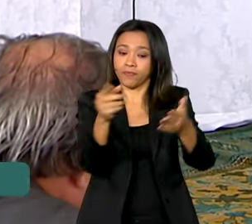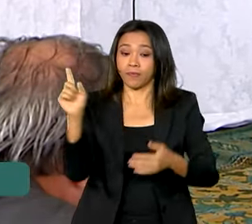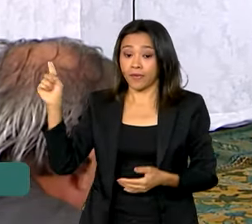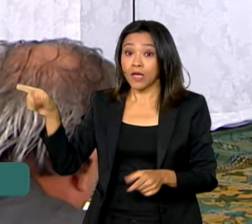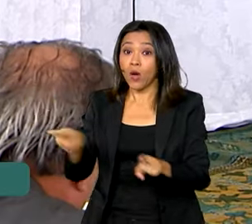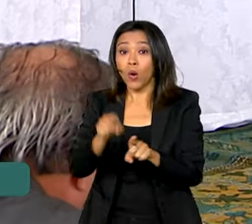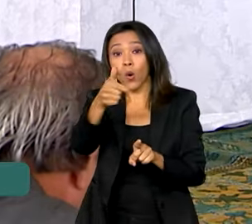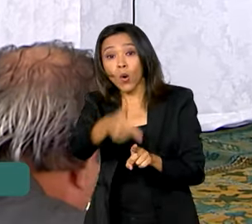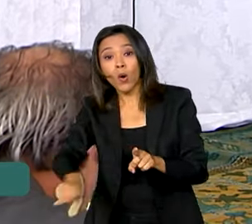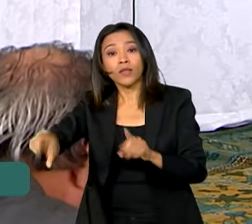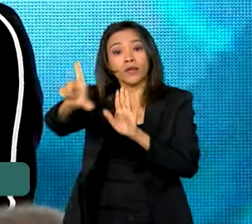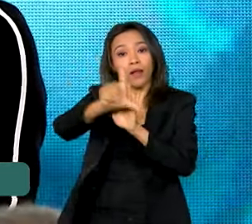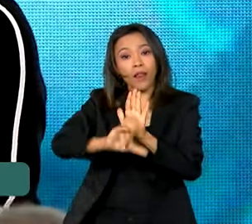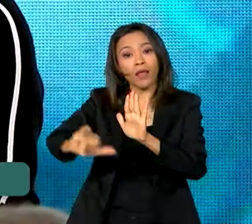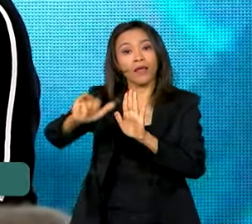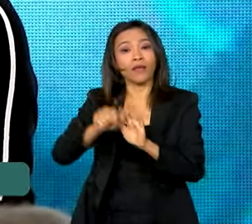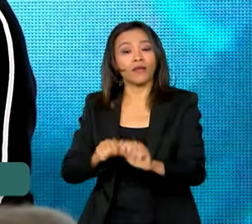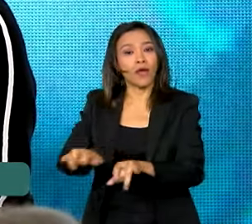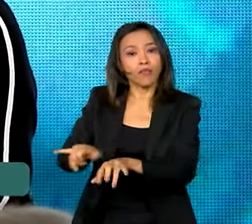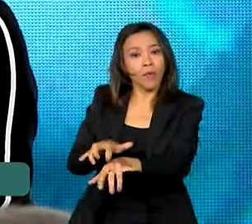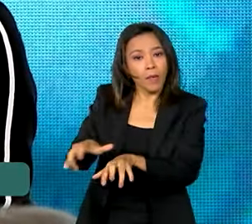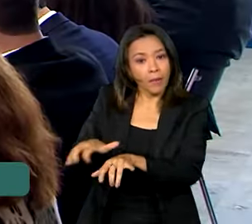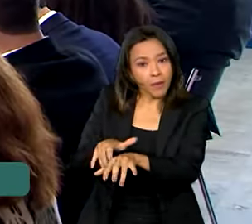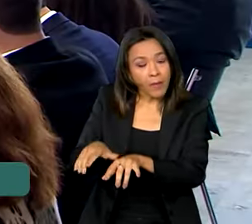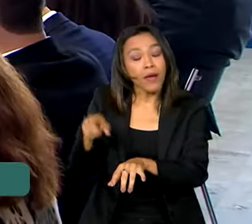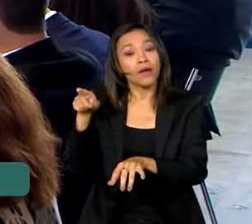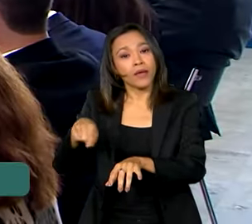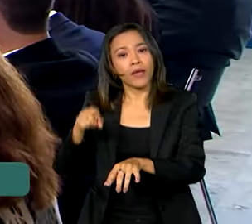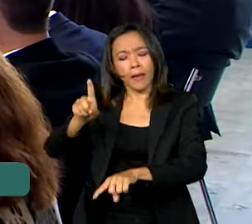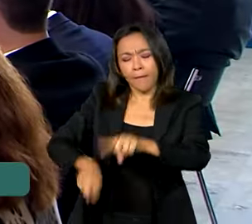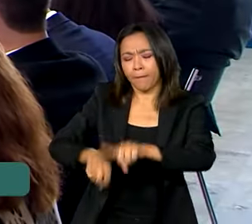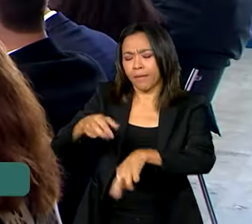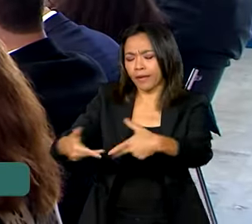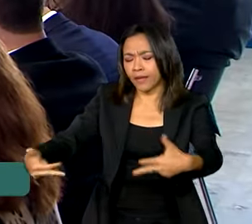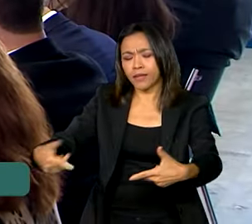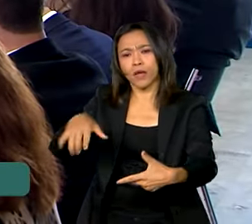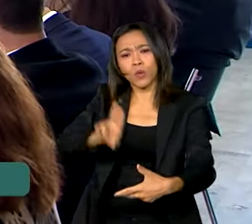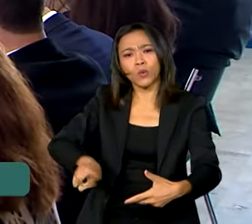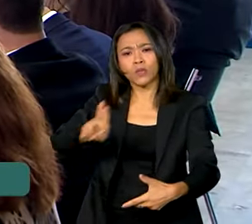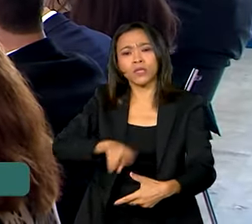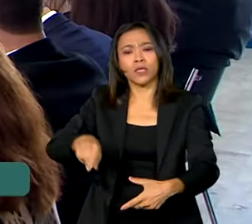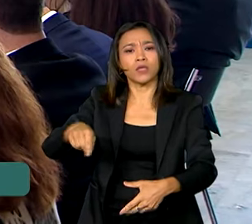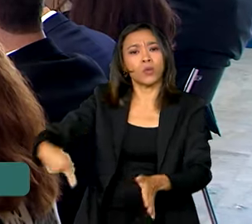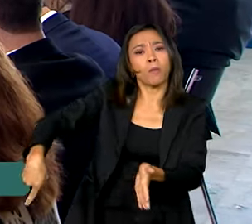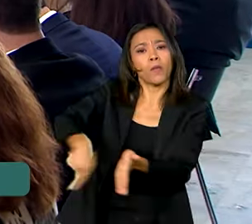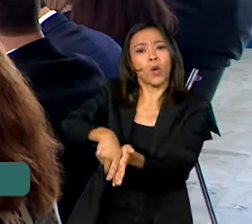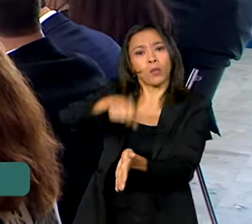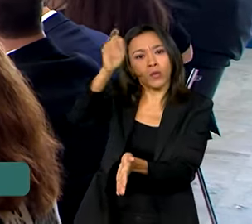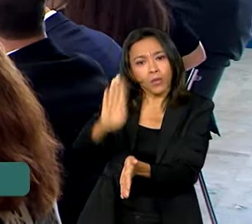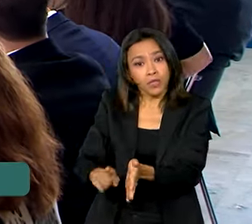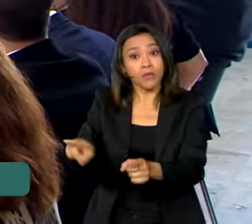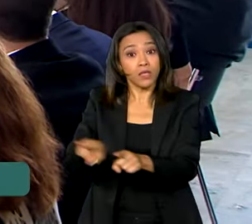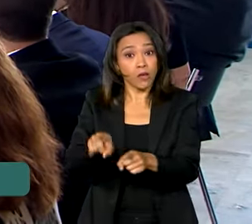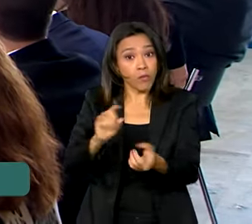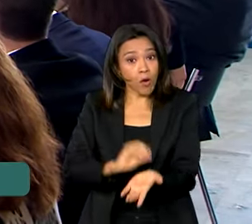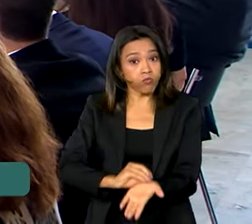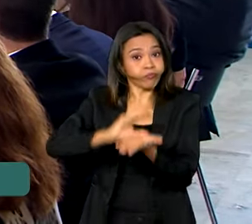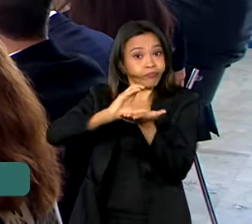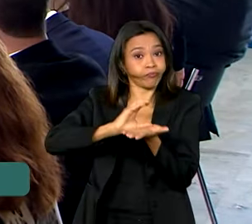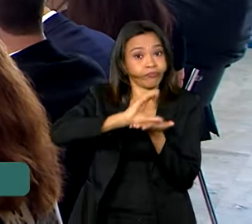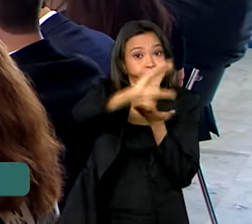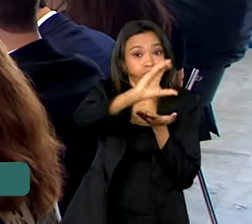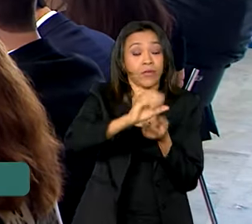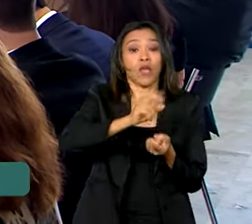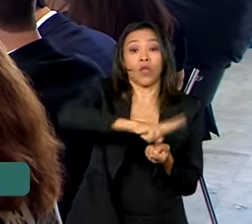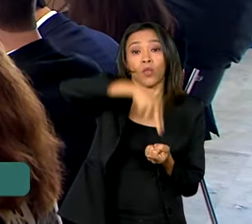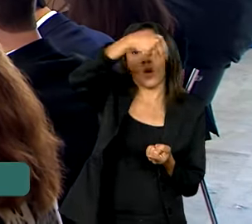que prevê incentivos adicionais a produtos desenvolvidos com tecnologia nacional, além de crédito maior para as regiões Norte,